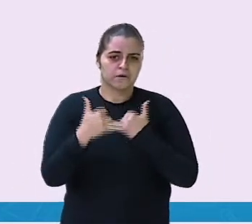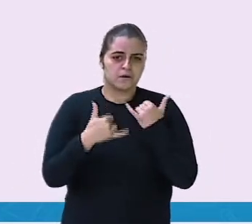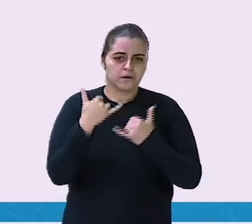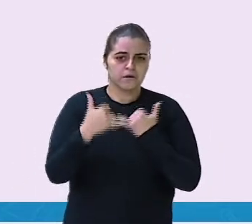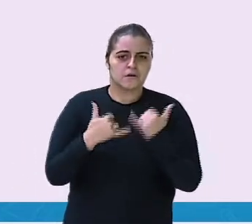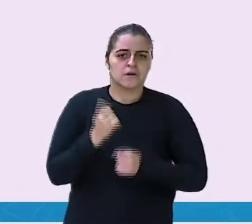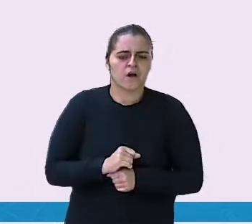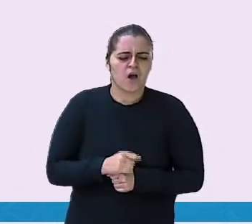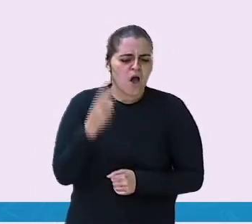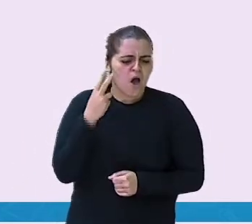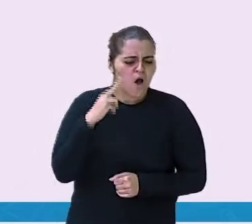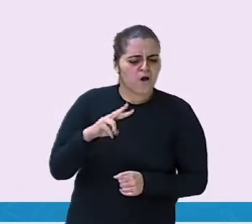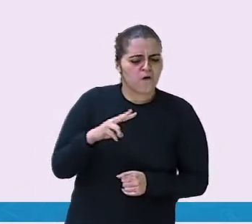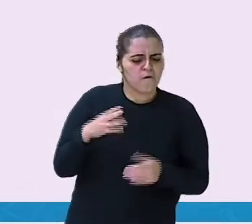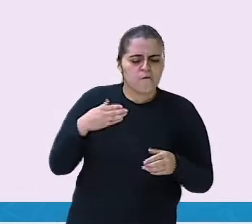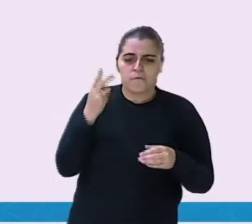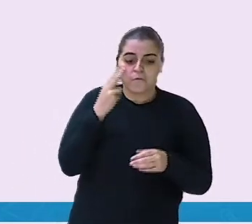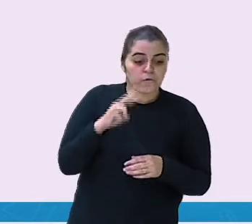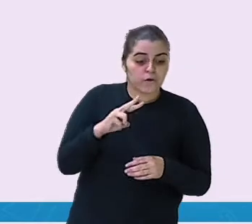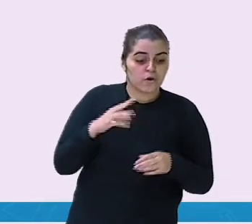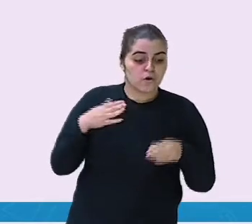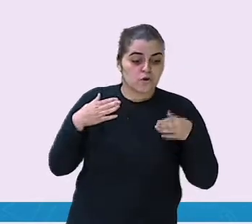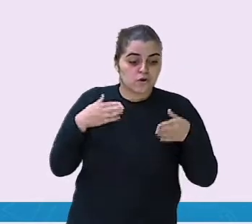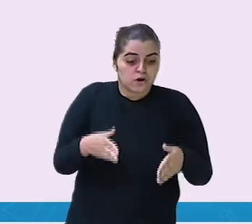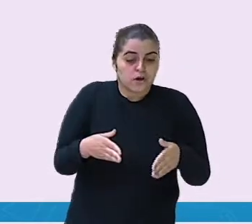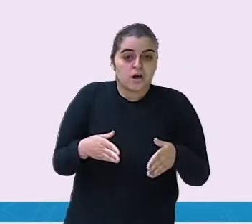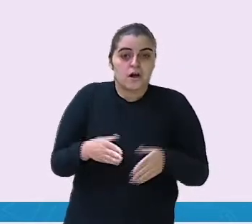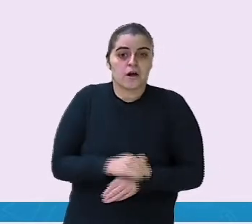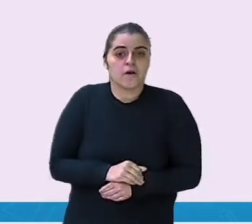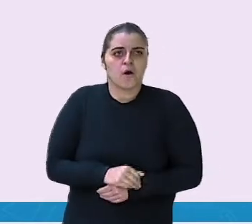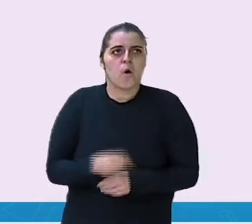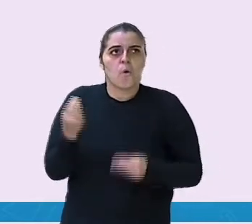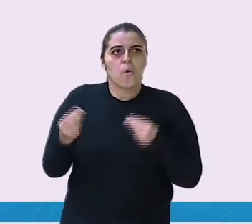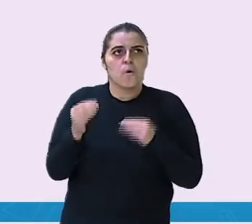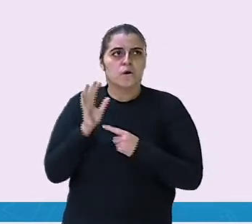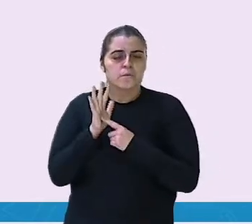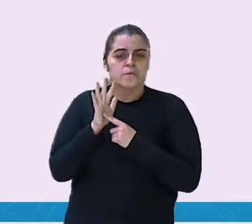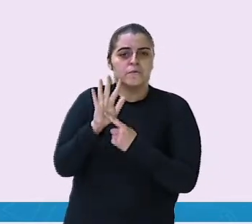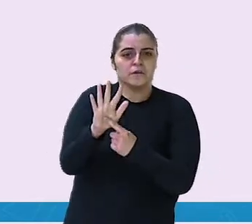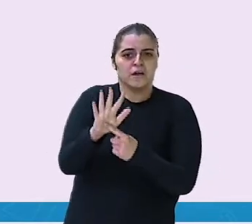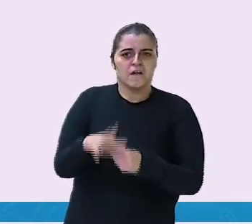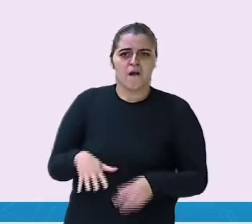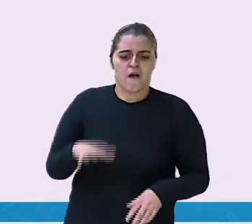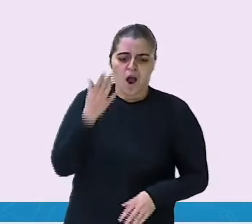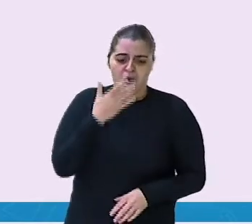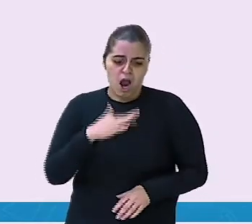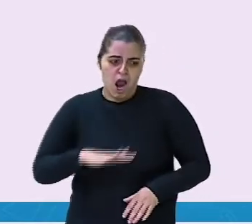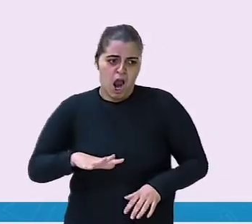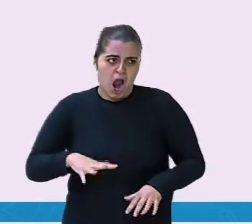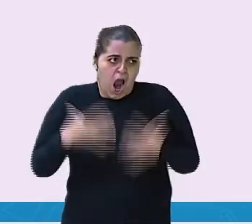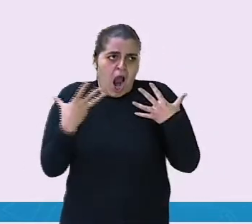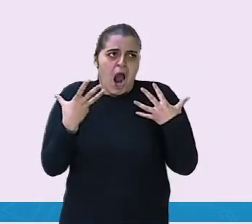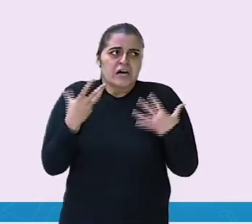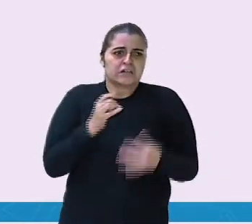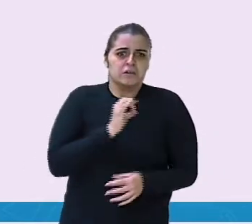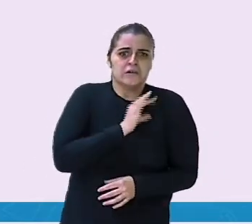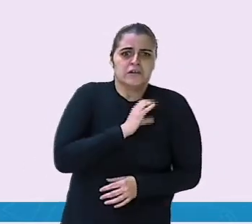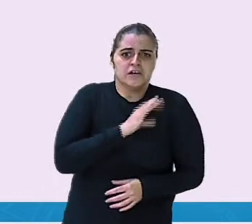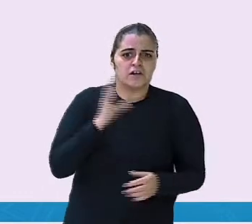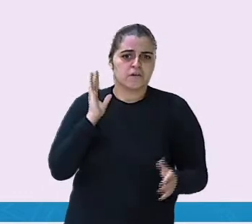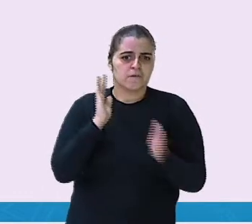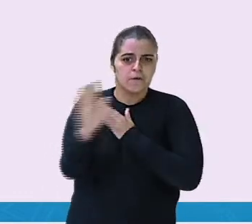Elas não me ouviram chegar. Quando apareci, elas deram um berro e saíram